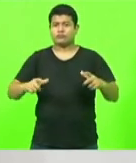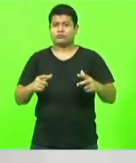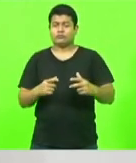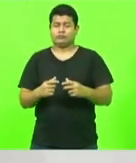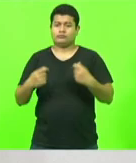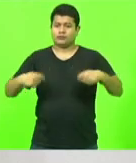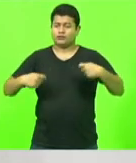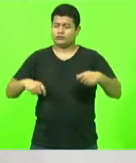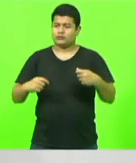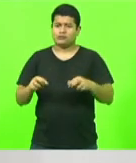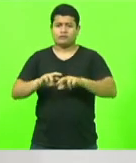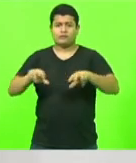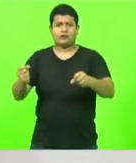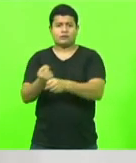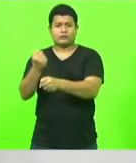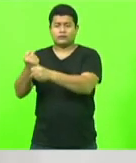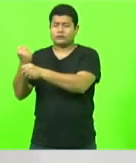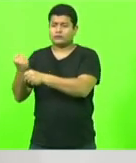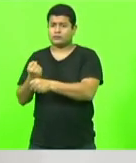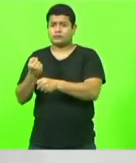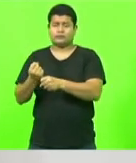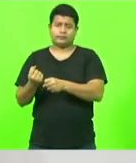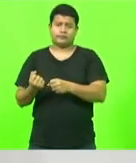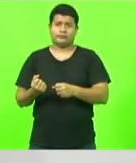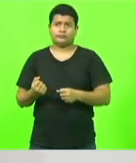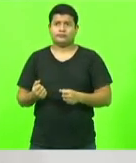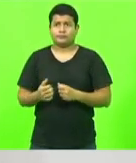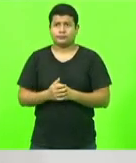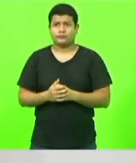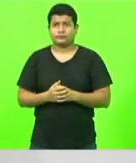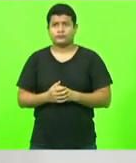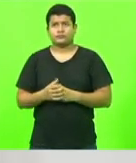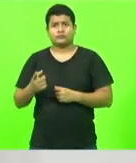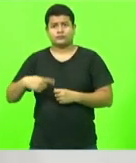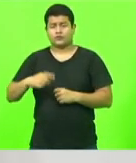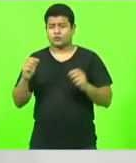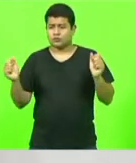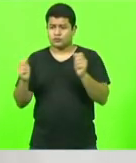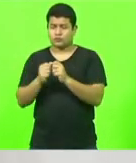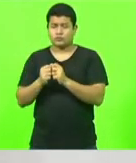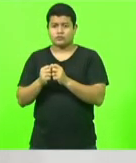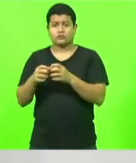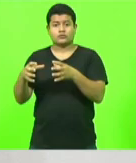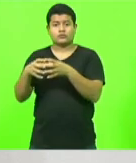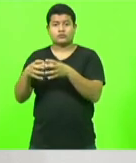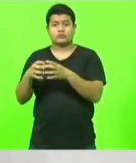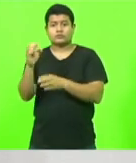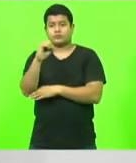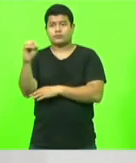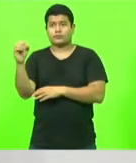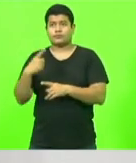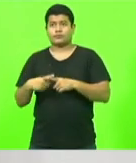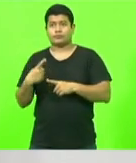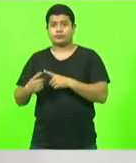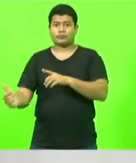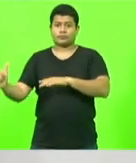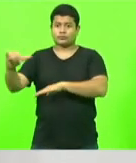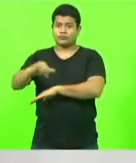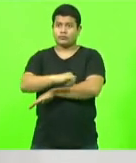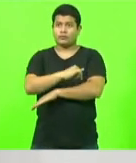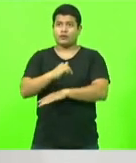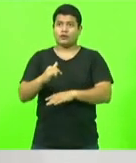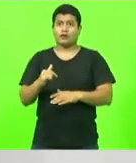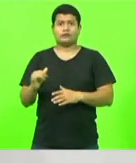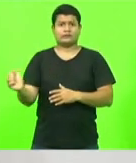possam, inclusive, lutar aqui. Há poucos dias nos reunimos com a bancada do Oeste, porque as passagens aéreas, inclusive, estão